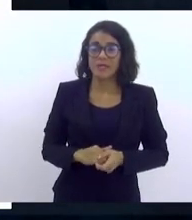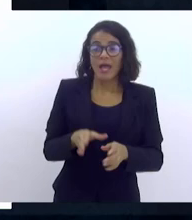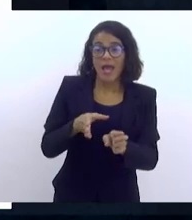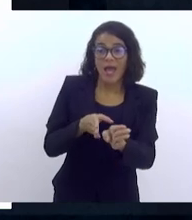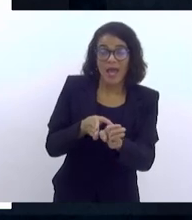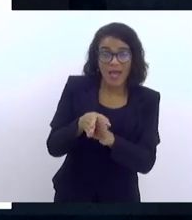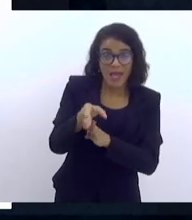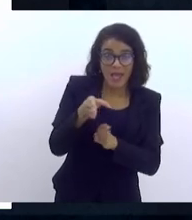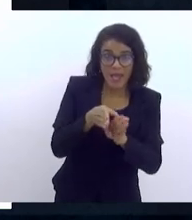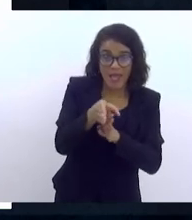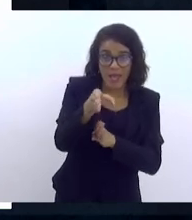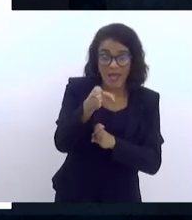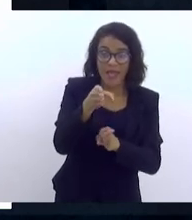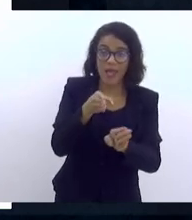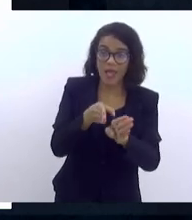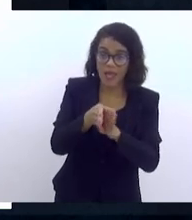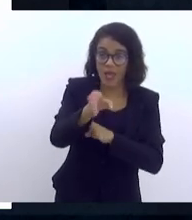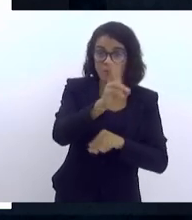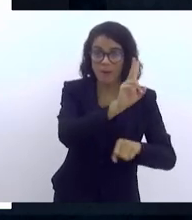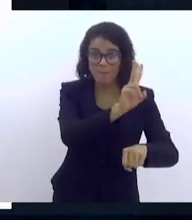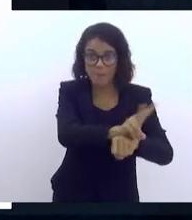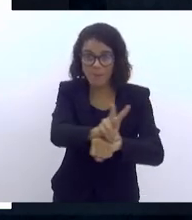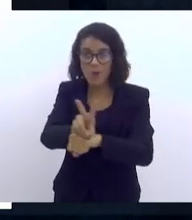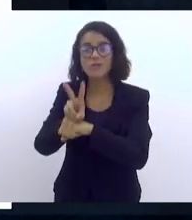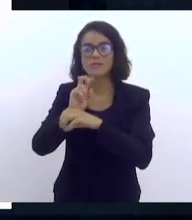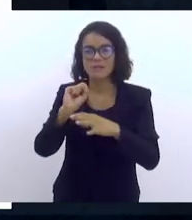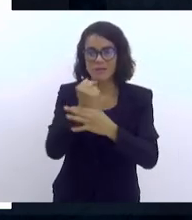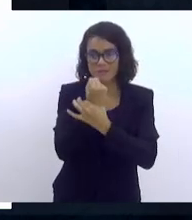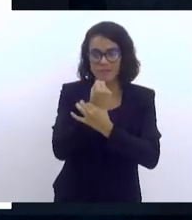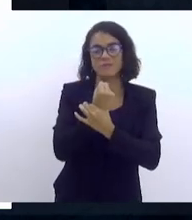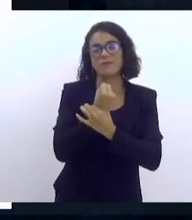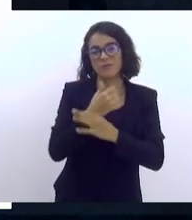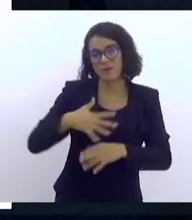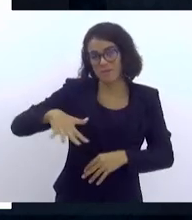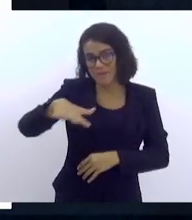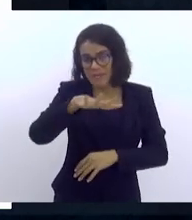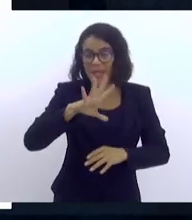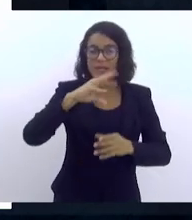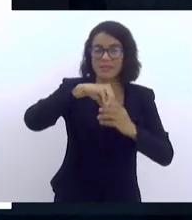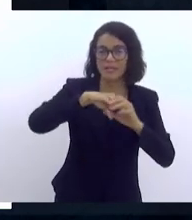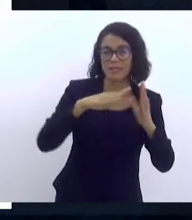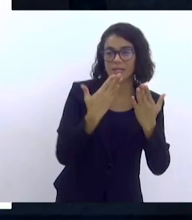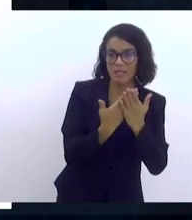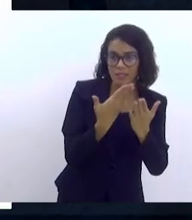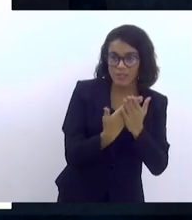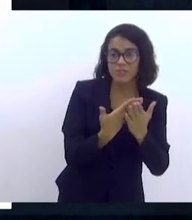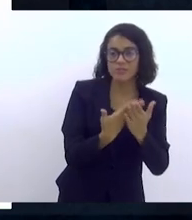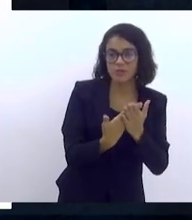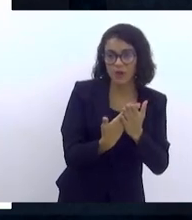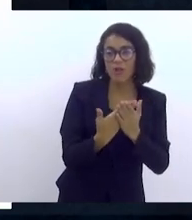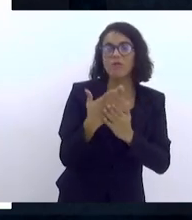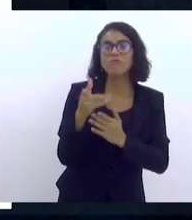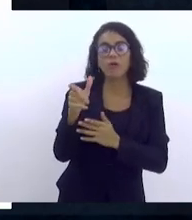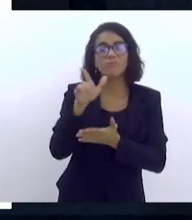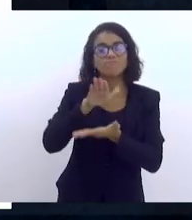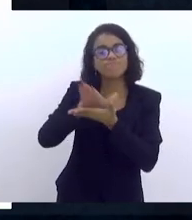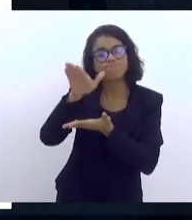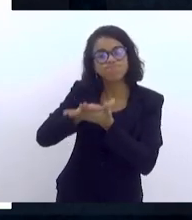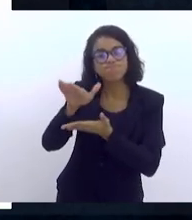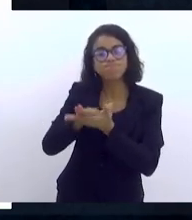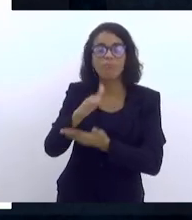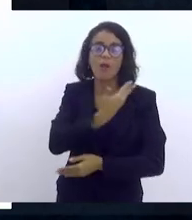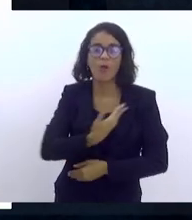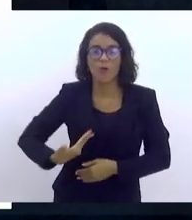também é um documento importante, Recomendações para Proteção e Segurança no Ambiente Escolar. Foi produzido pelo governo